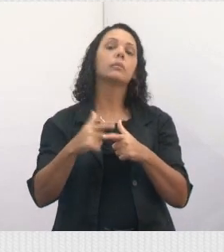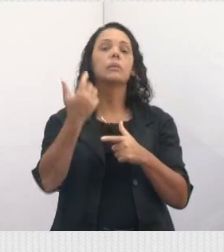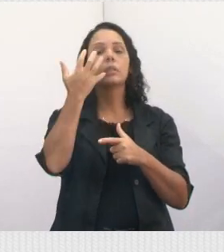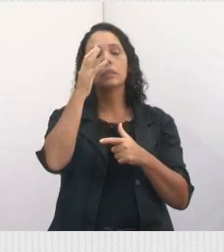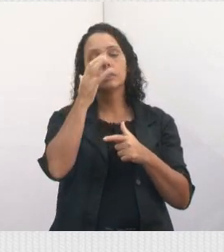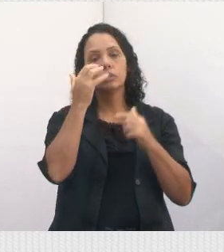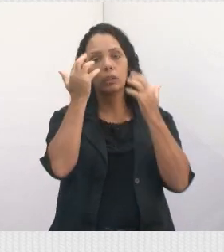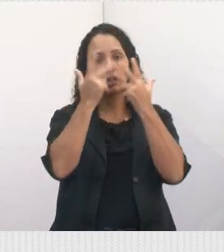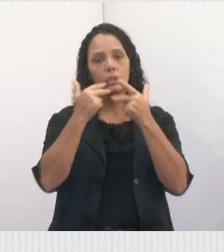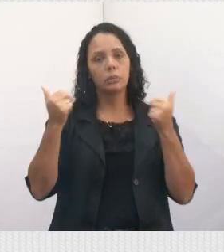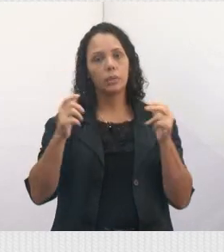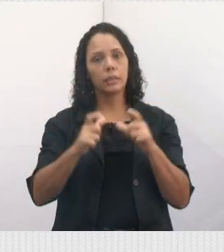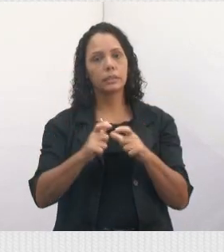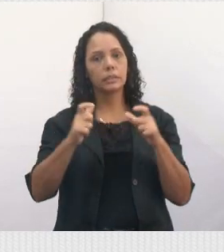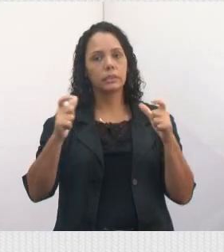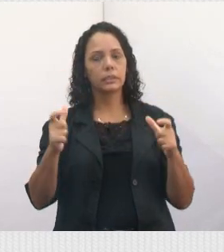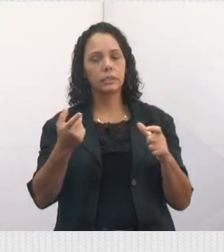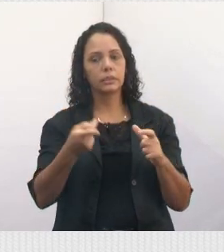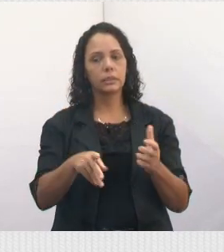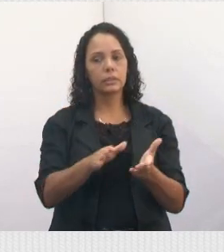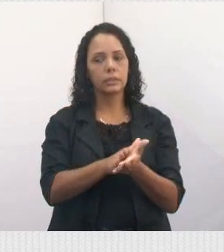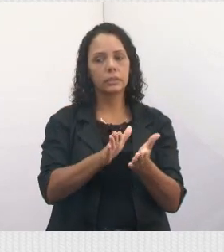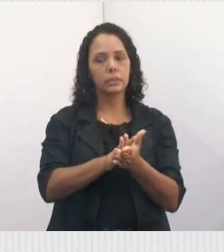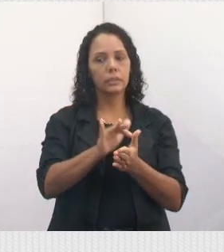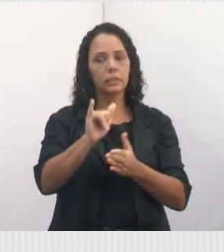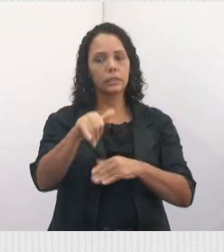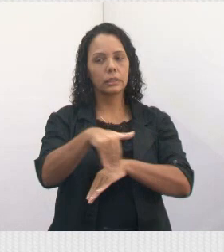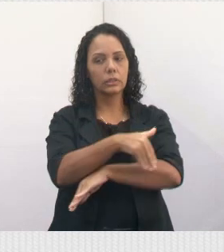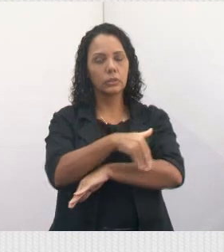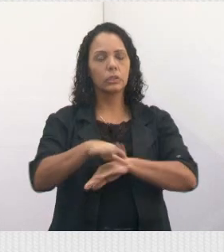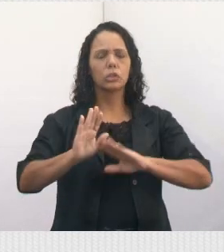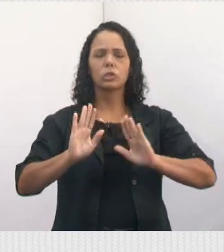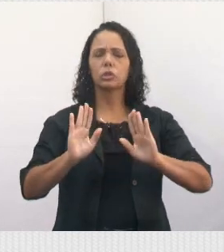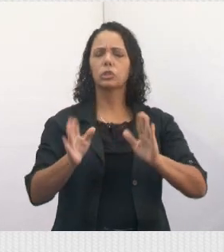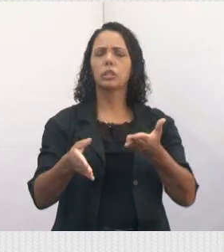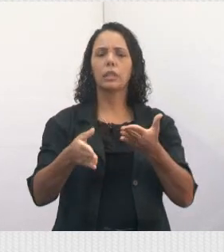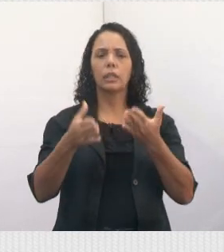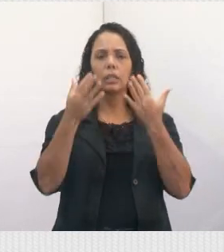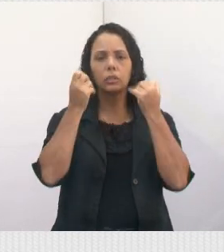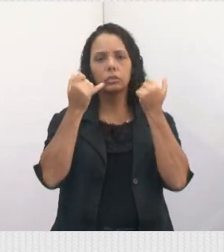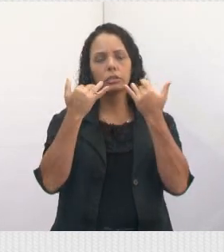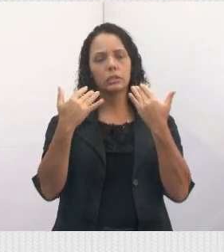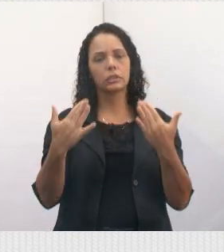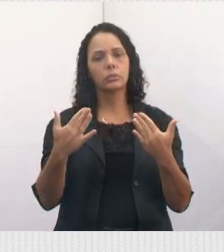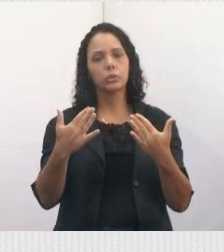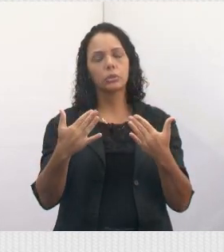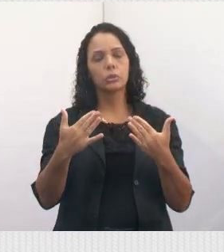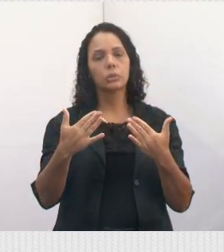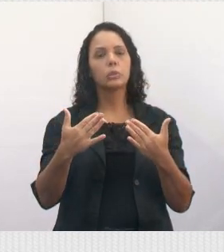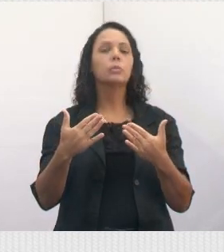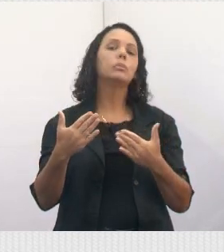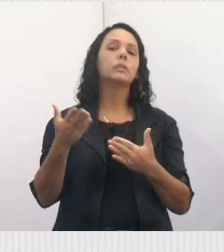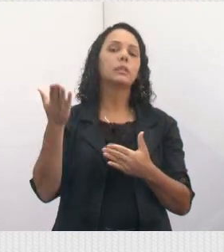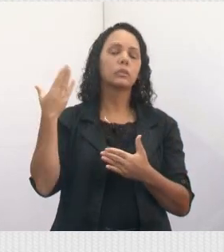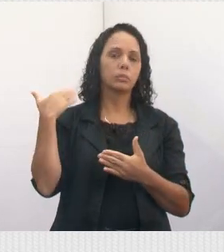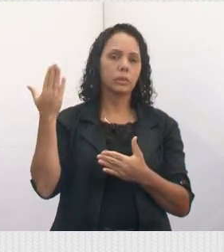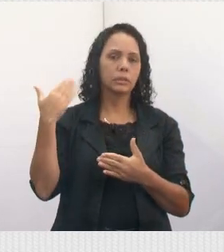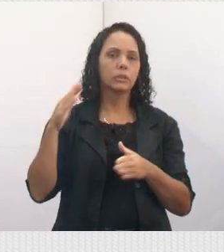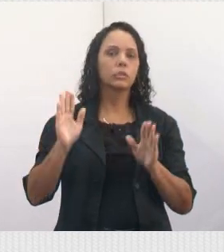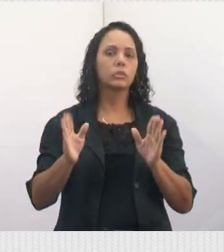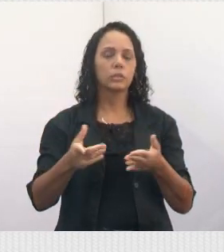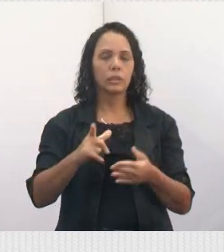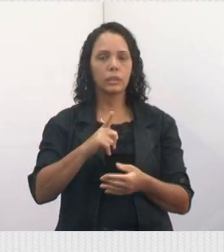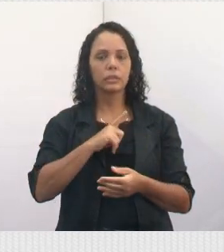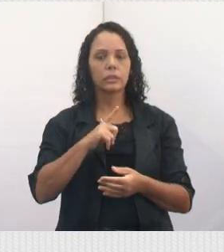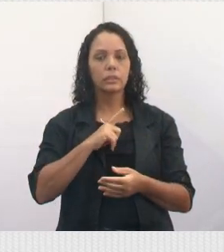presentes na rua de Jacareí, tá? Já fiz uma audiência pública aqui a respeito de equinos, esse